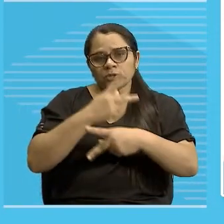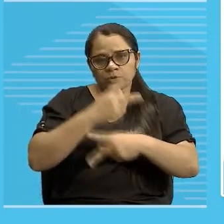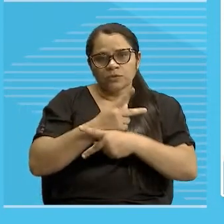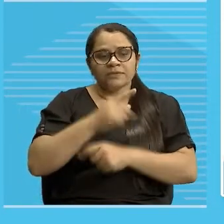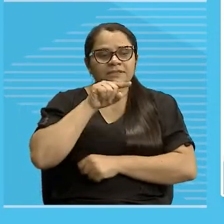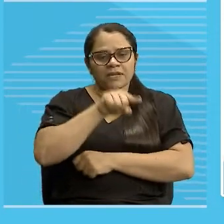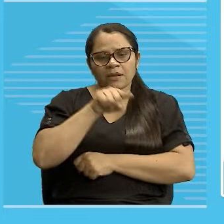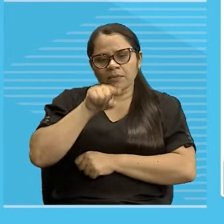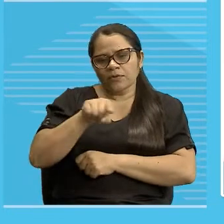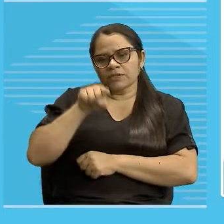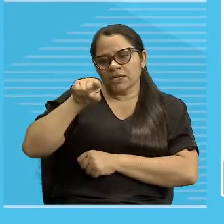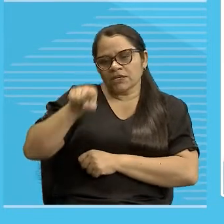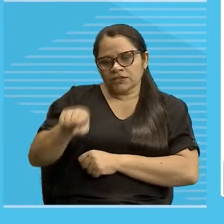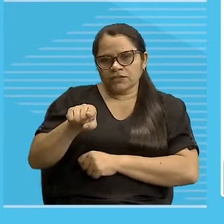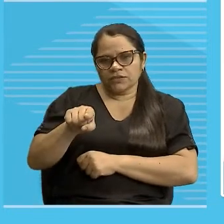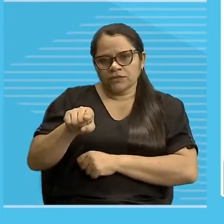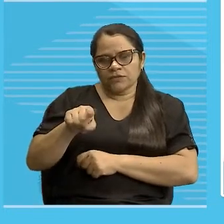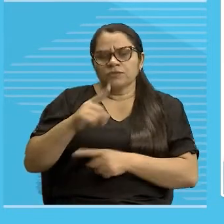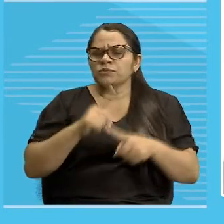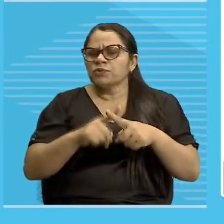bem, vamos dizer assim,